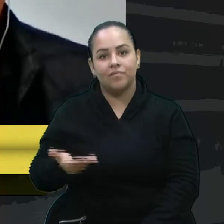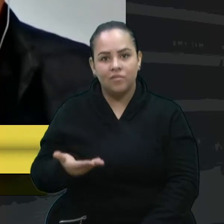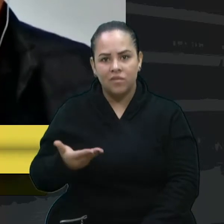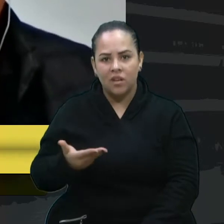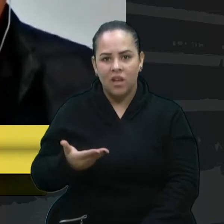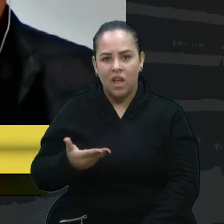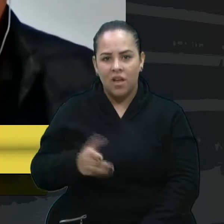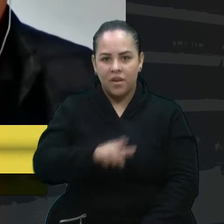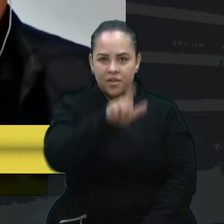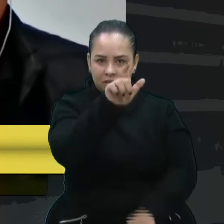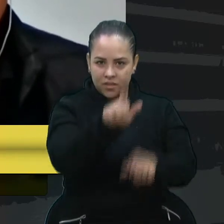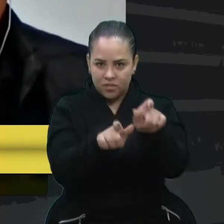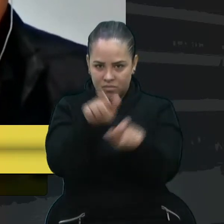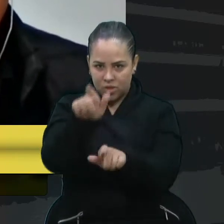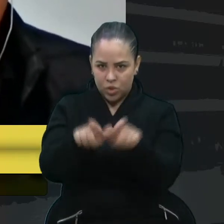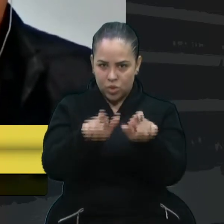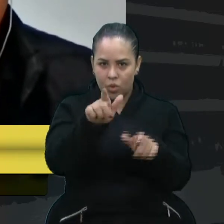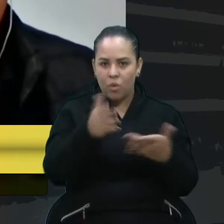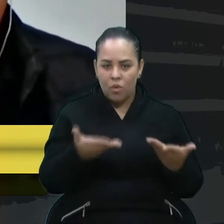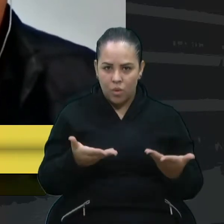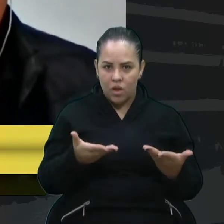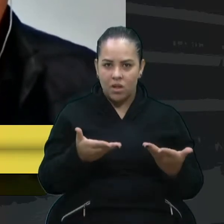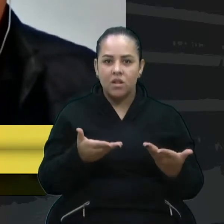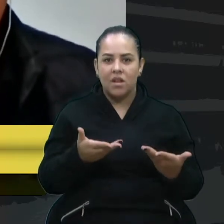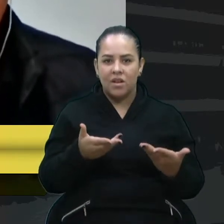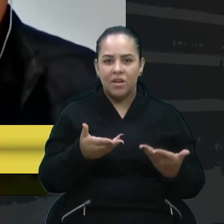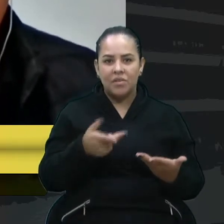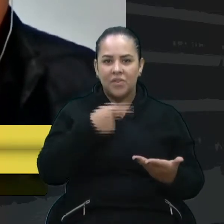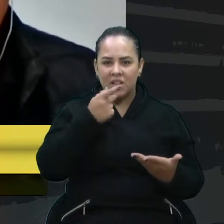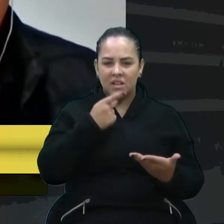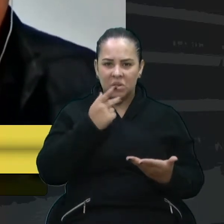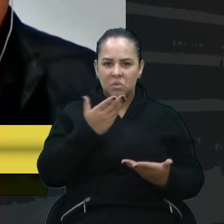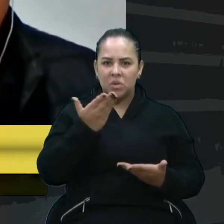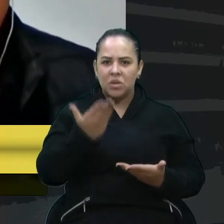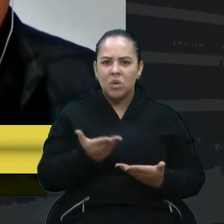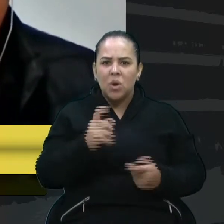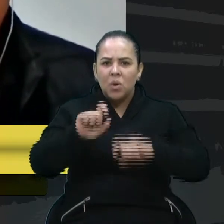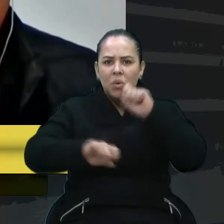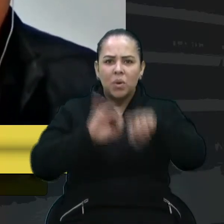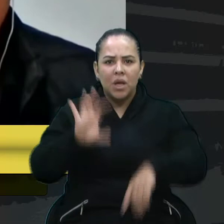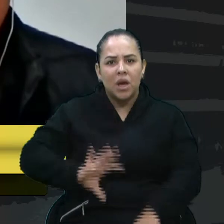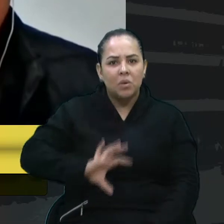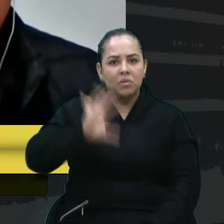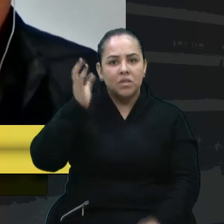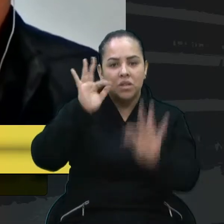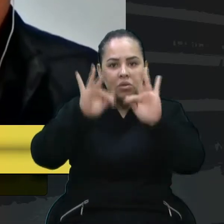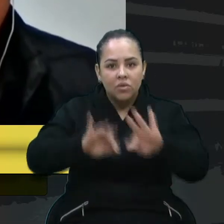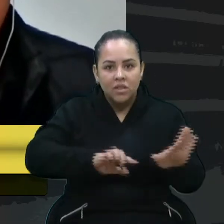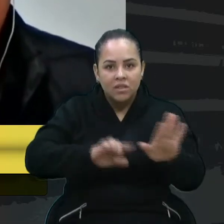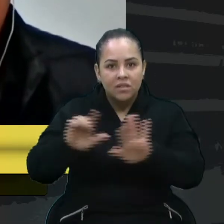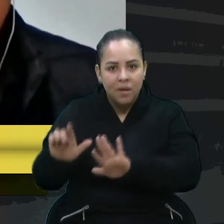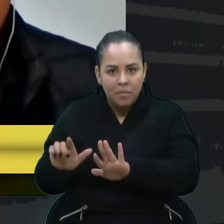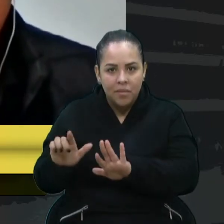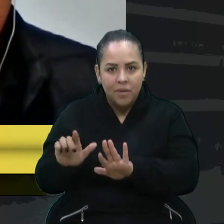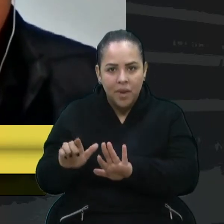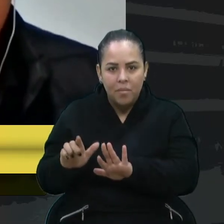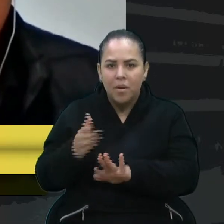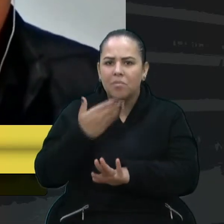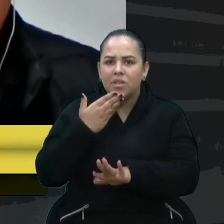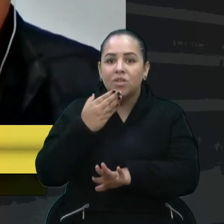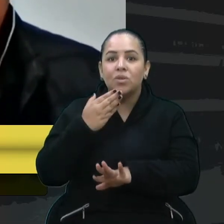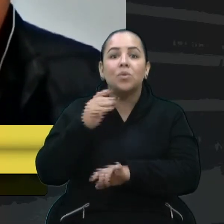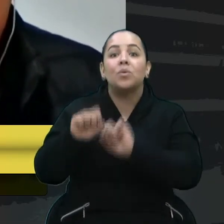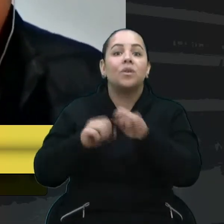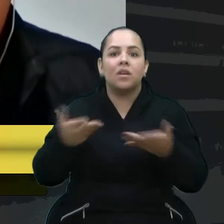estão usando, infelizmente, dessa tragédia que aconteceu no final de semana, para pedir, sabe o que, senhores